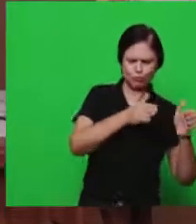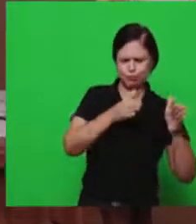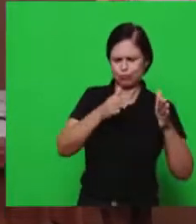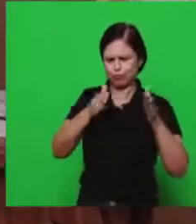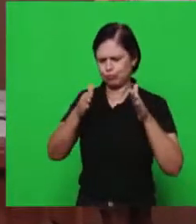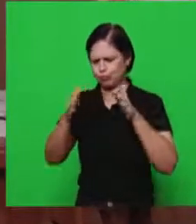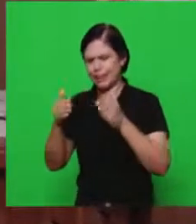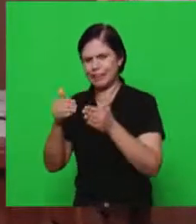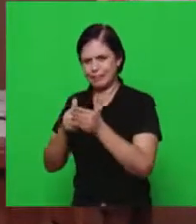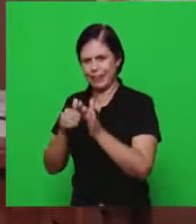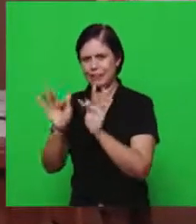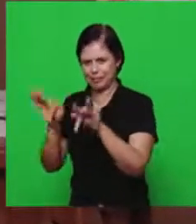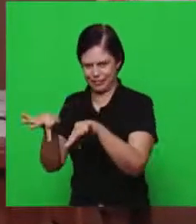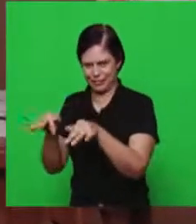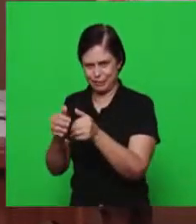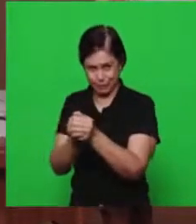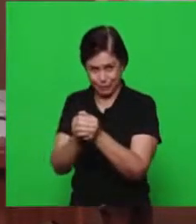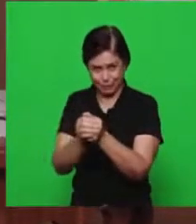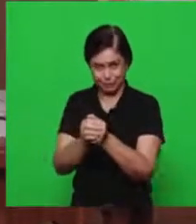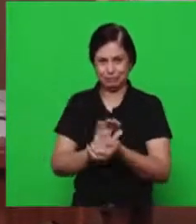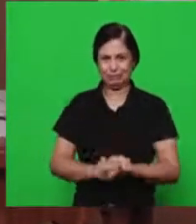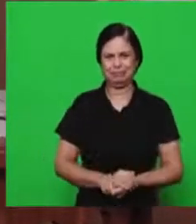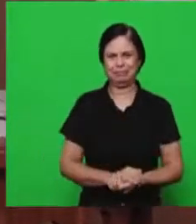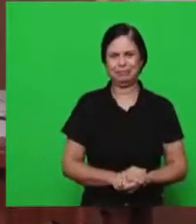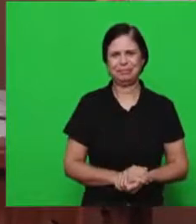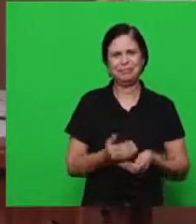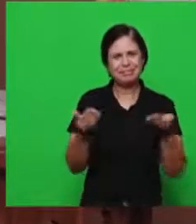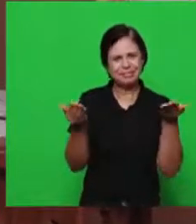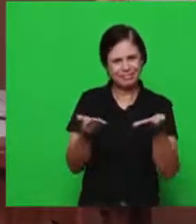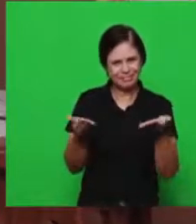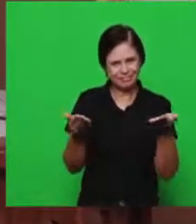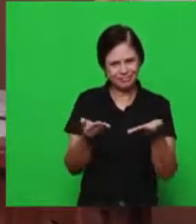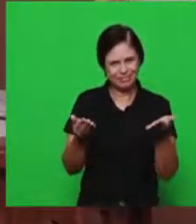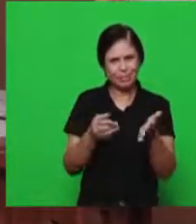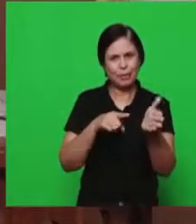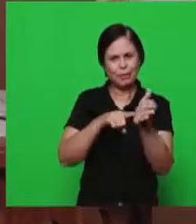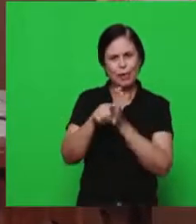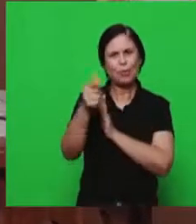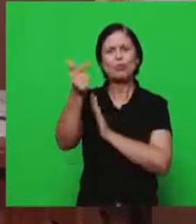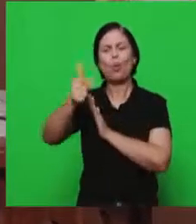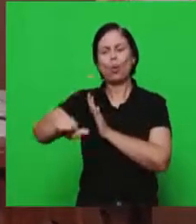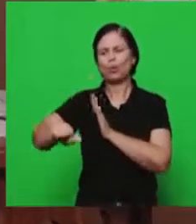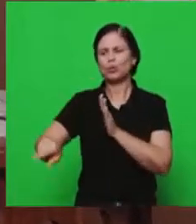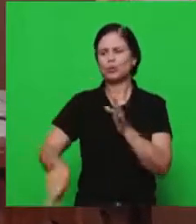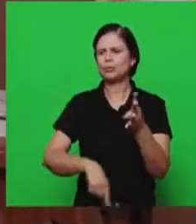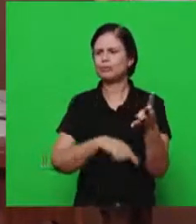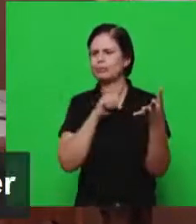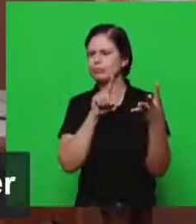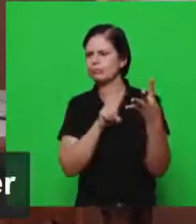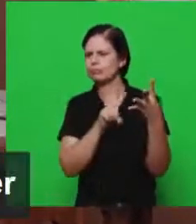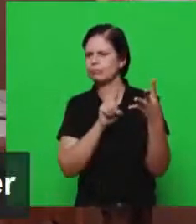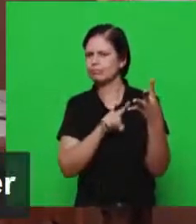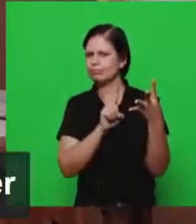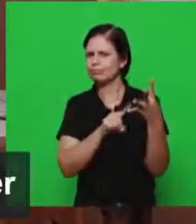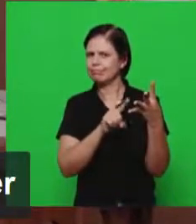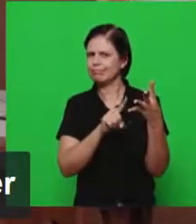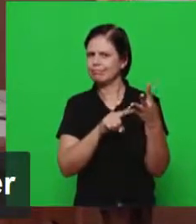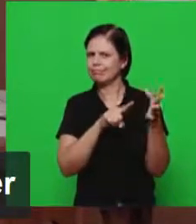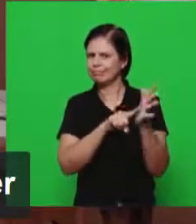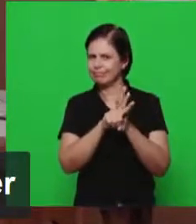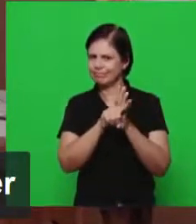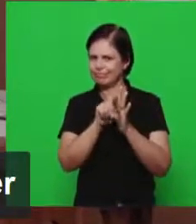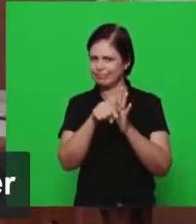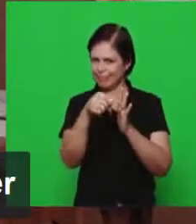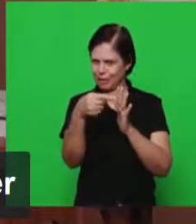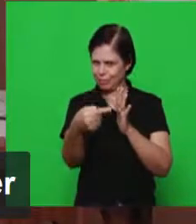seu espírito santo amém aí agora nós vamos para a próxima pergunta que nós iremos dar aos irmãos alguns minutos